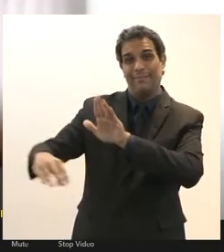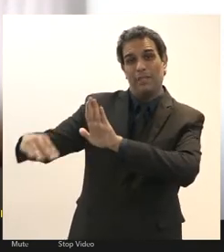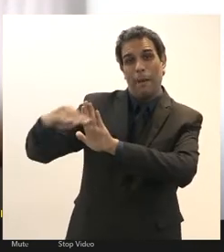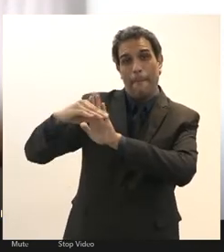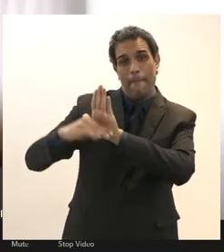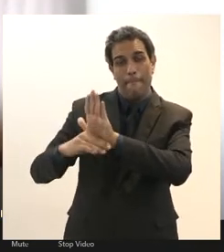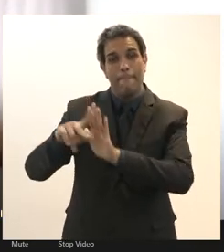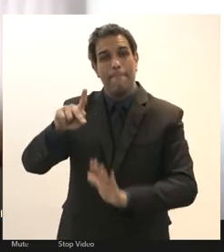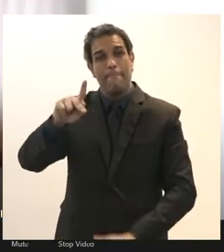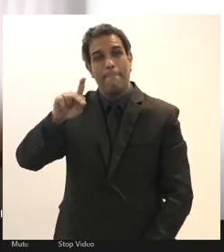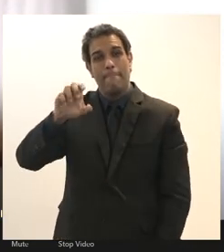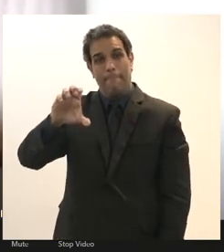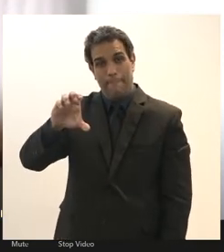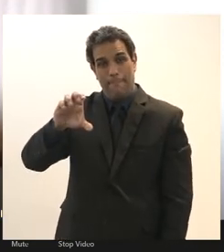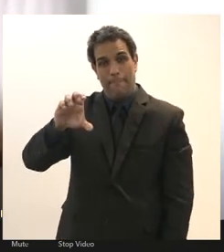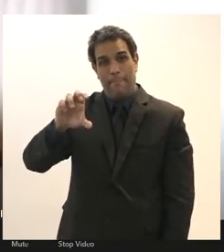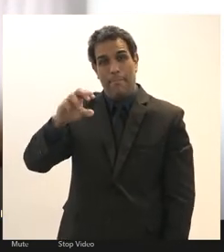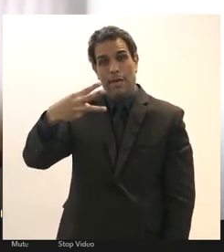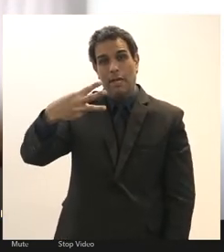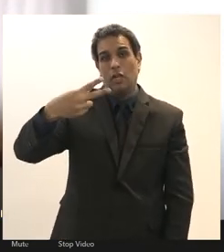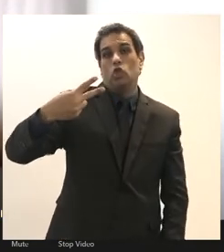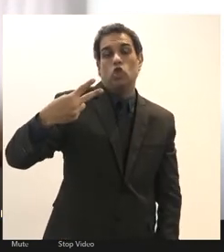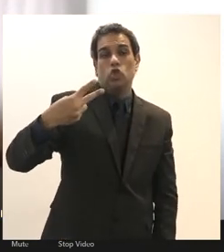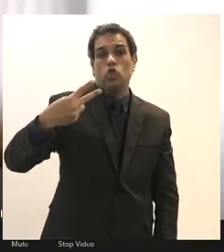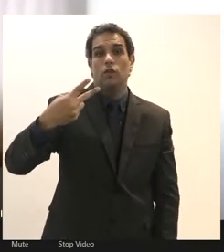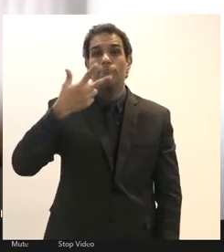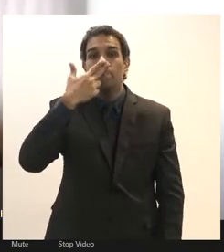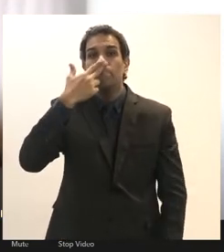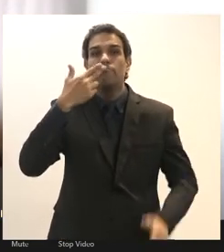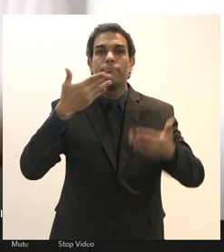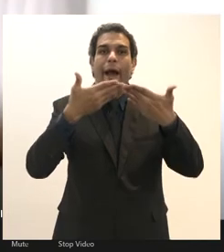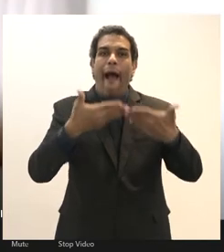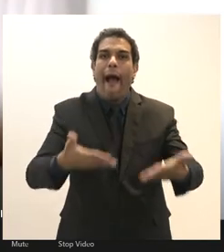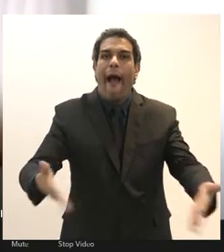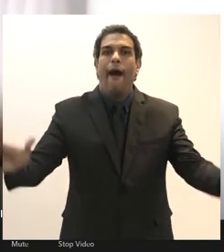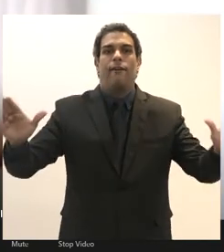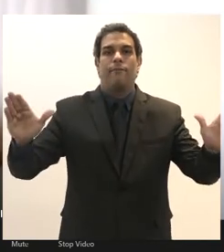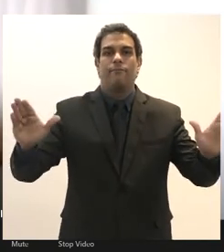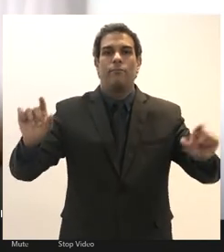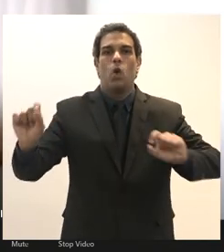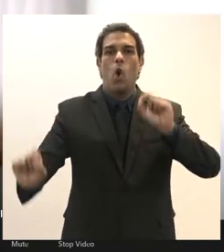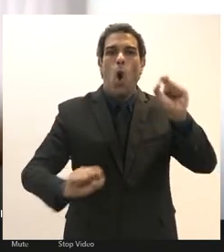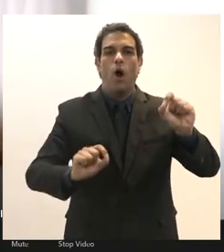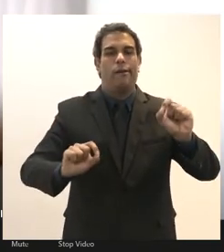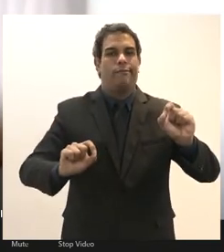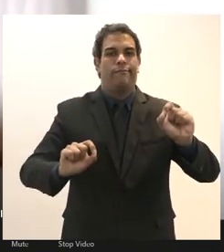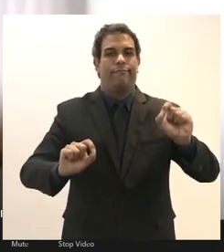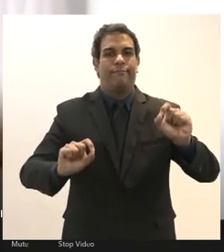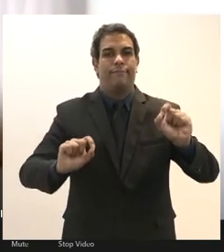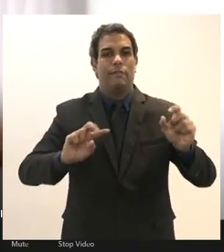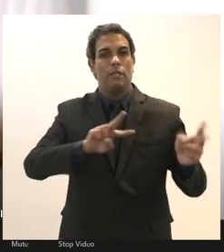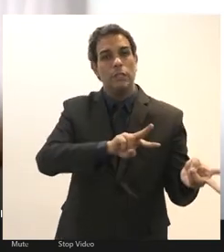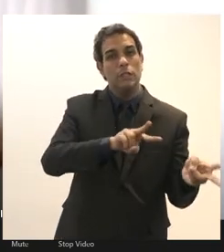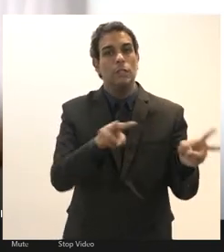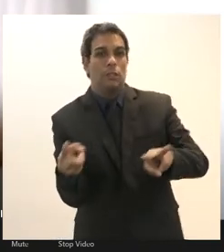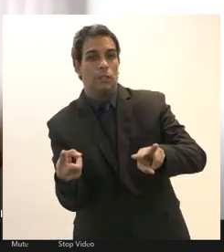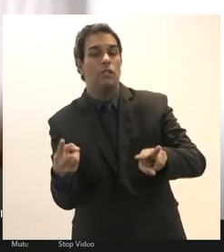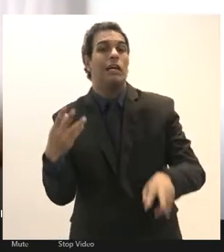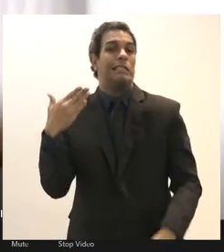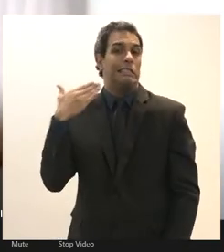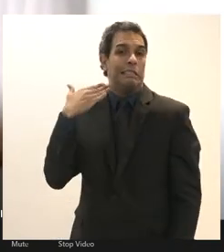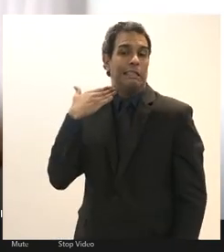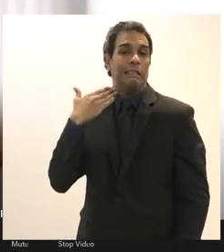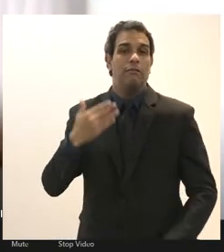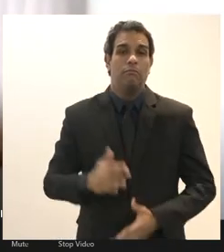não só é abrir as áreas públicas de atuação do Estado para serem mercantilizadas